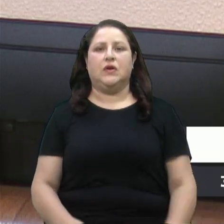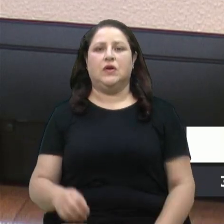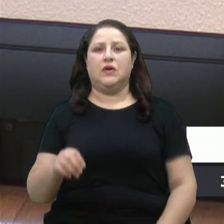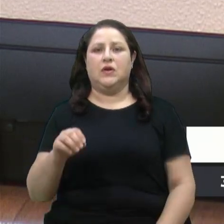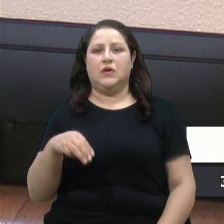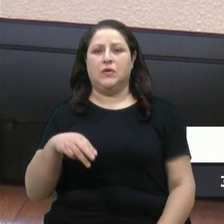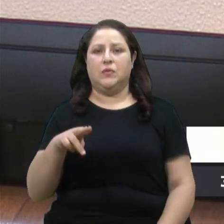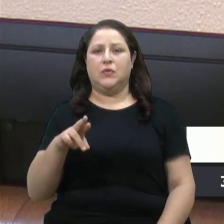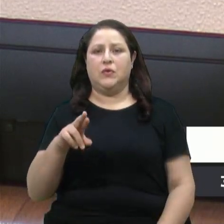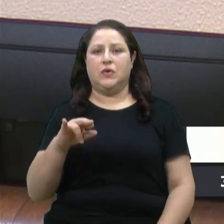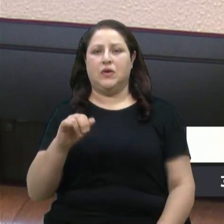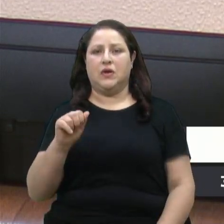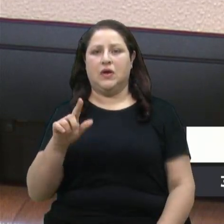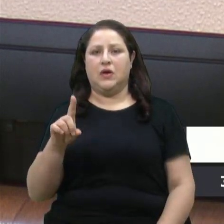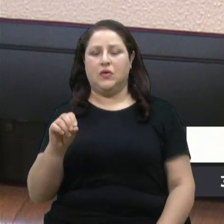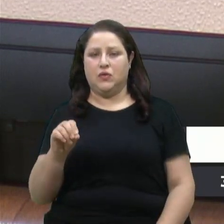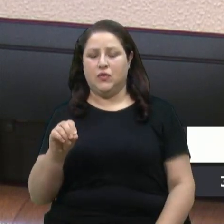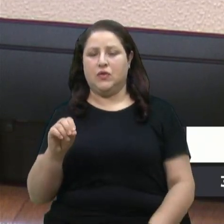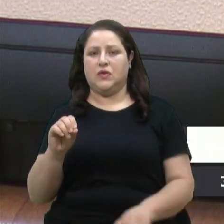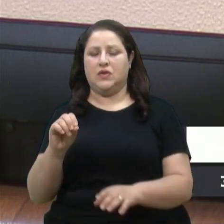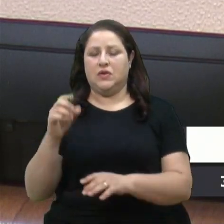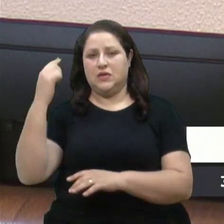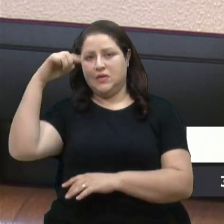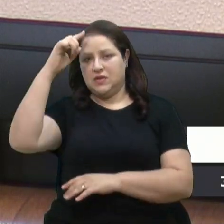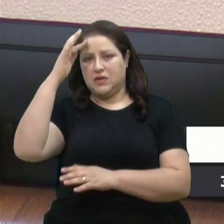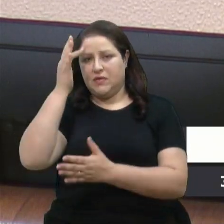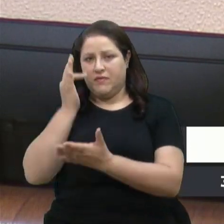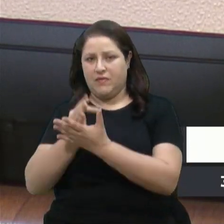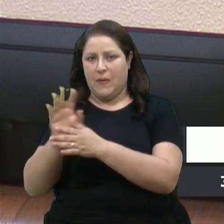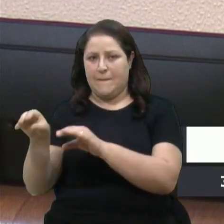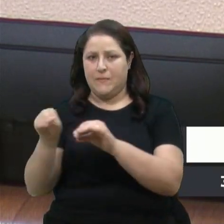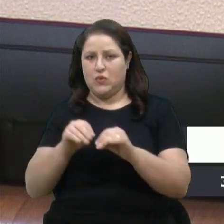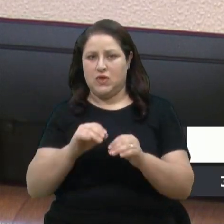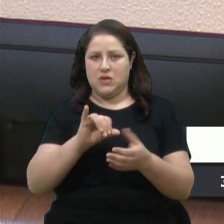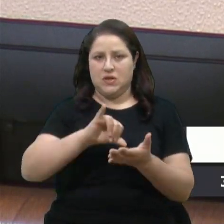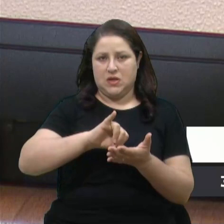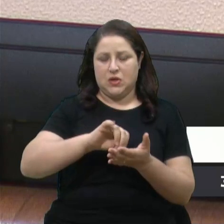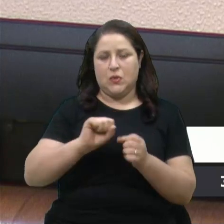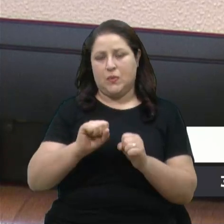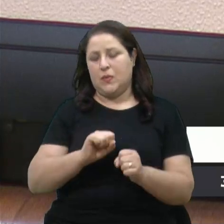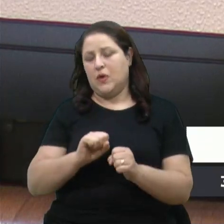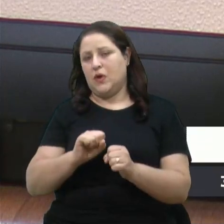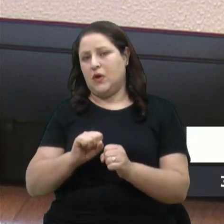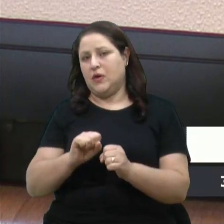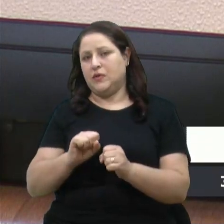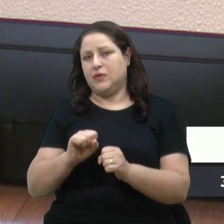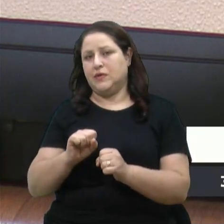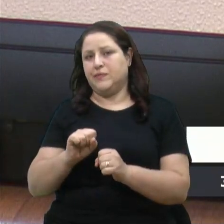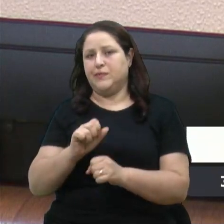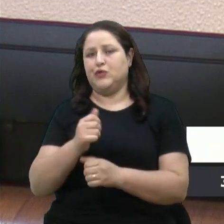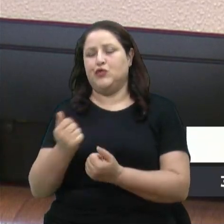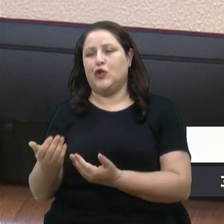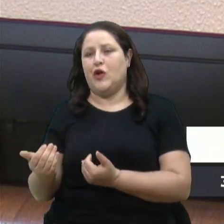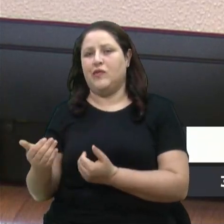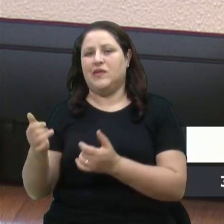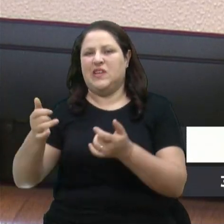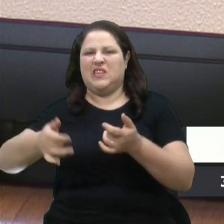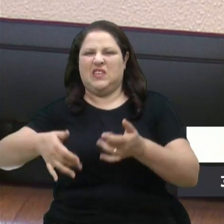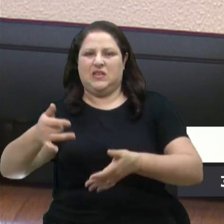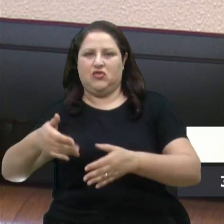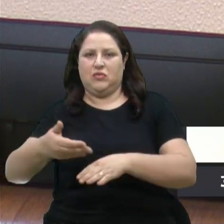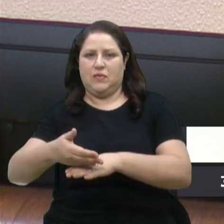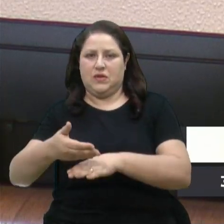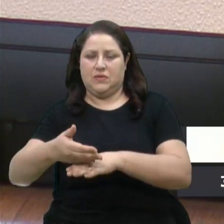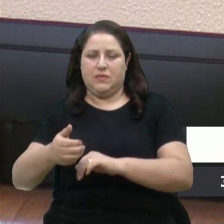poderão se perder no caminho. Então, a solicitação que eu fiz ontem para a FAS, vou reforçar